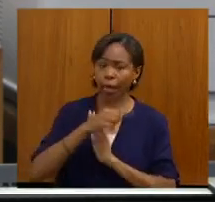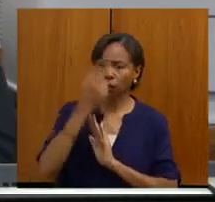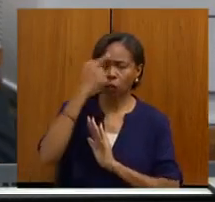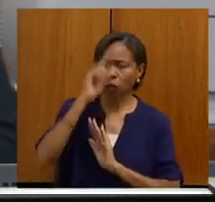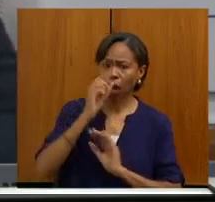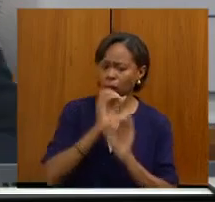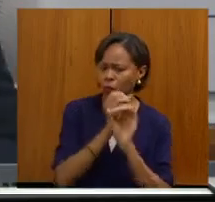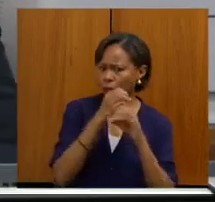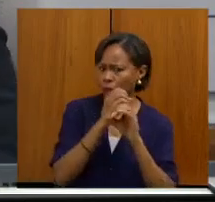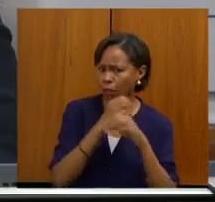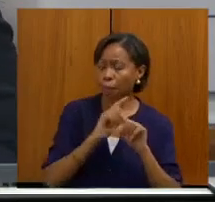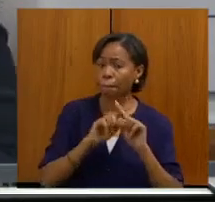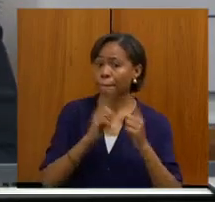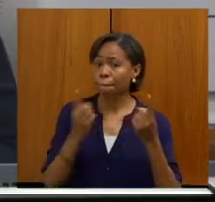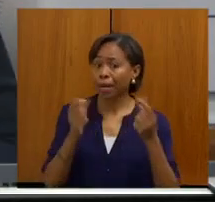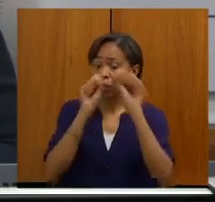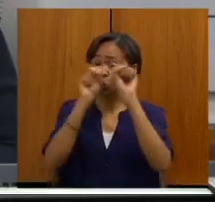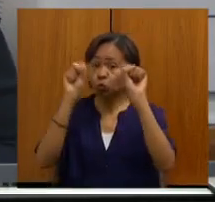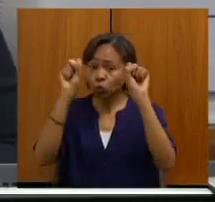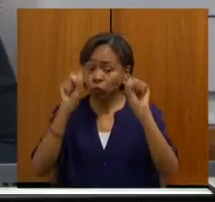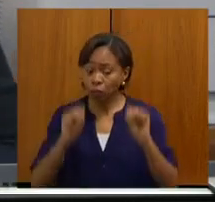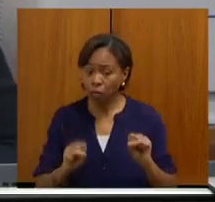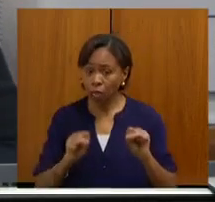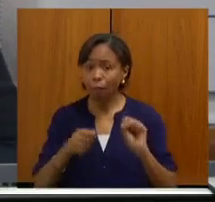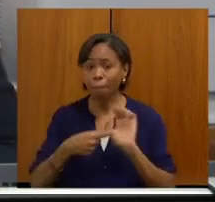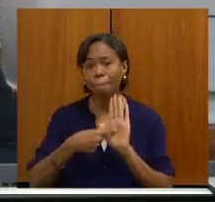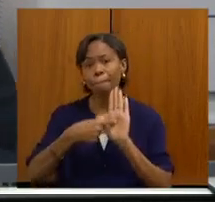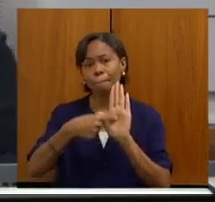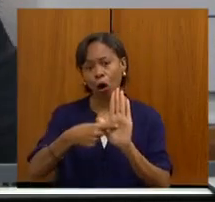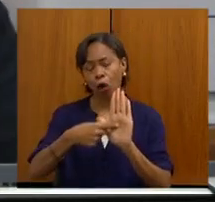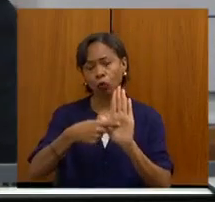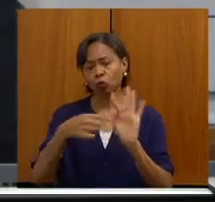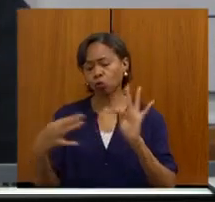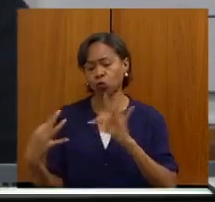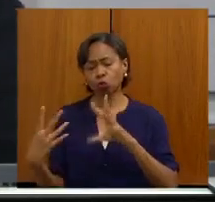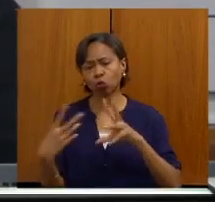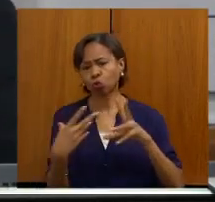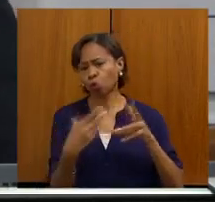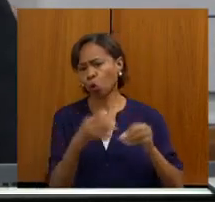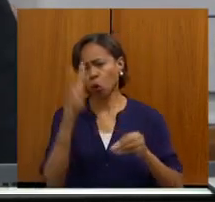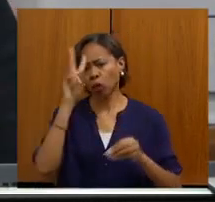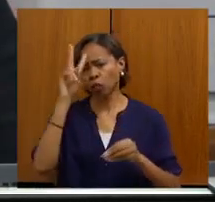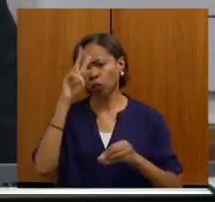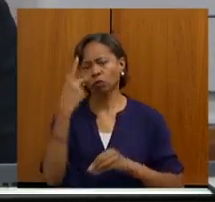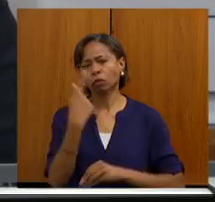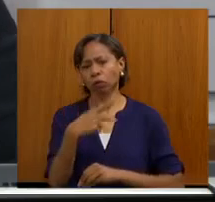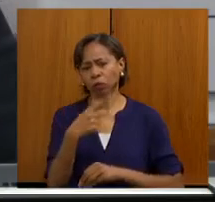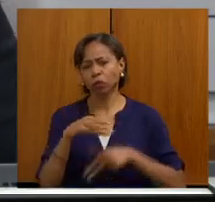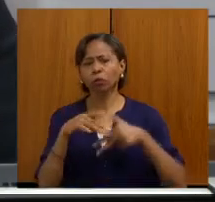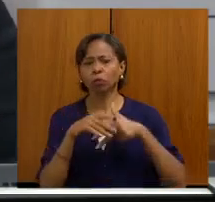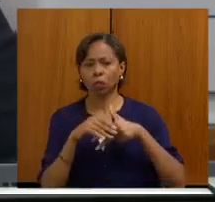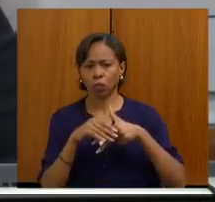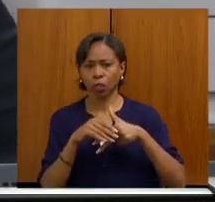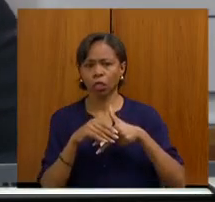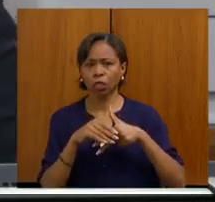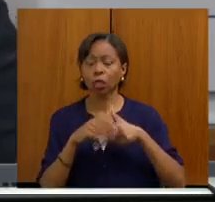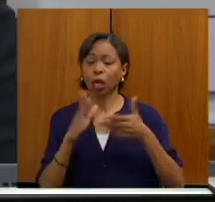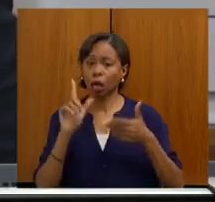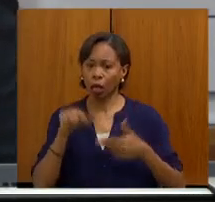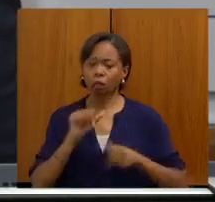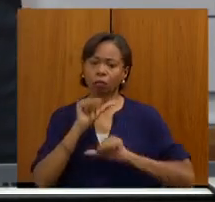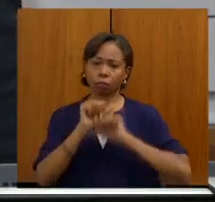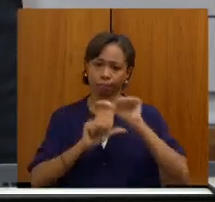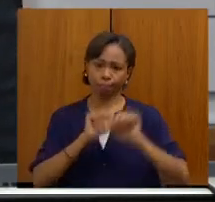aí esse histórico vai acompanhar o paciente. Então, é uma grande transformação.